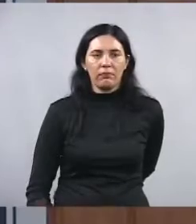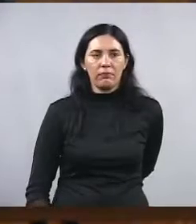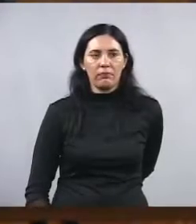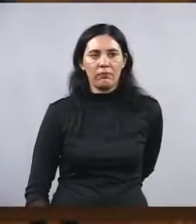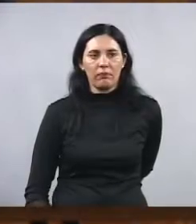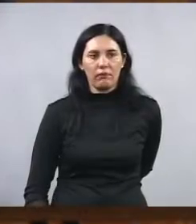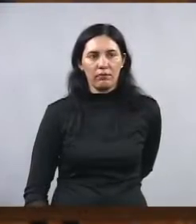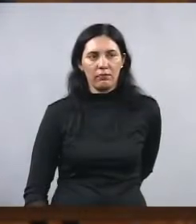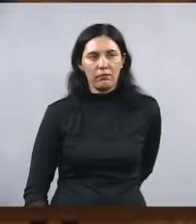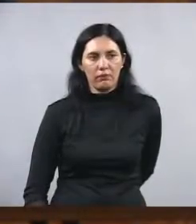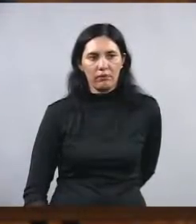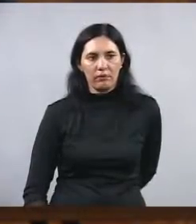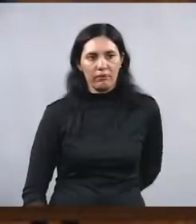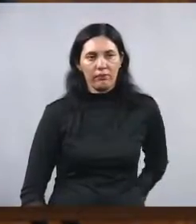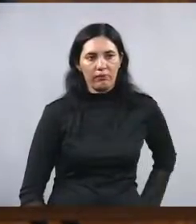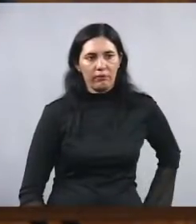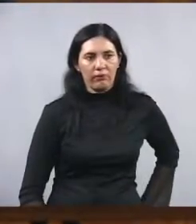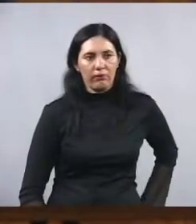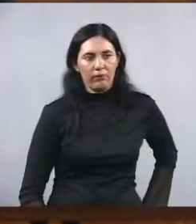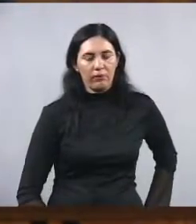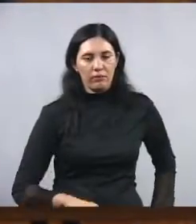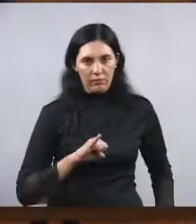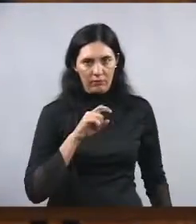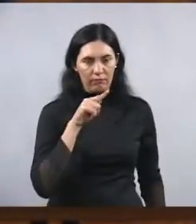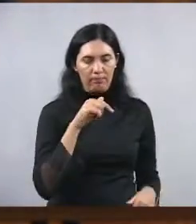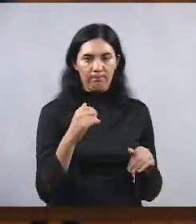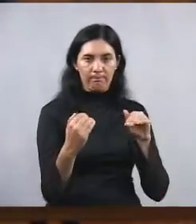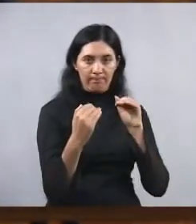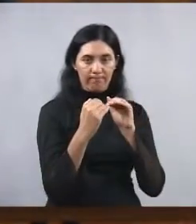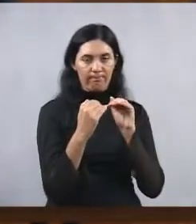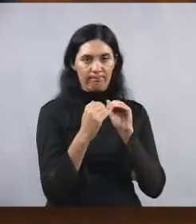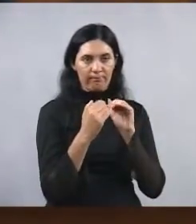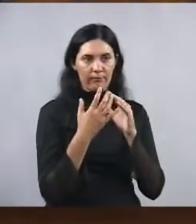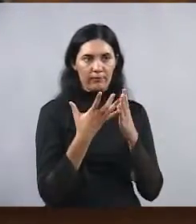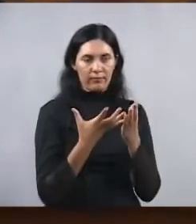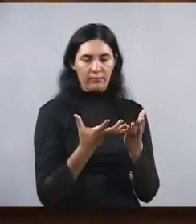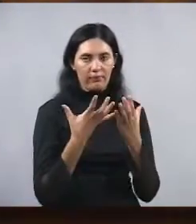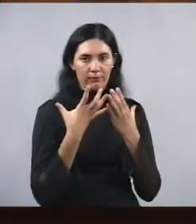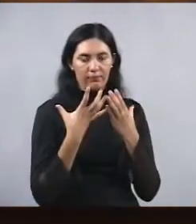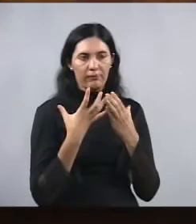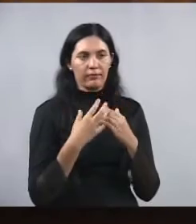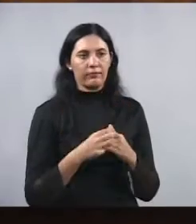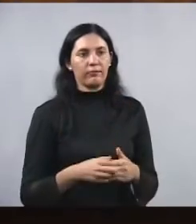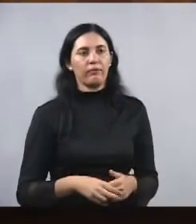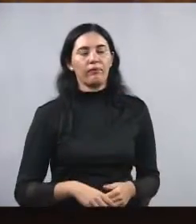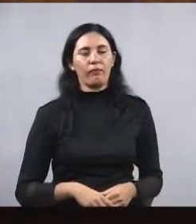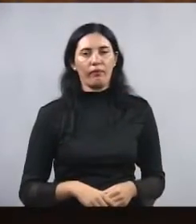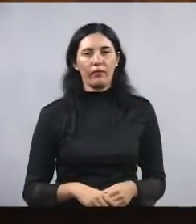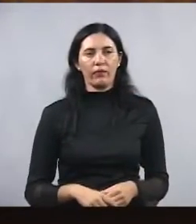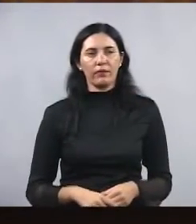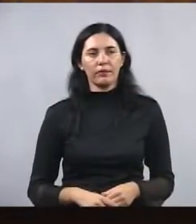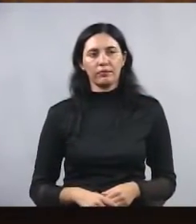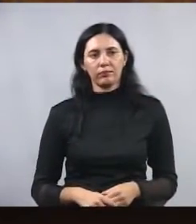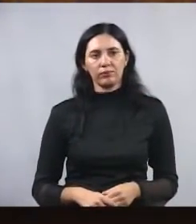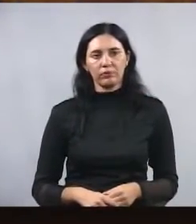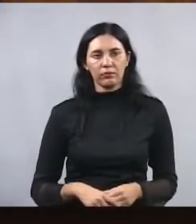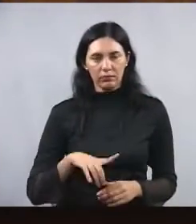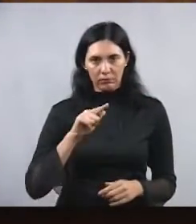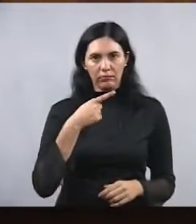Se vossa excelência concordar, eu quero aqui, tão logo termine a sua fala na tribuna,